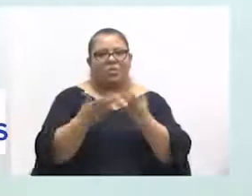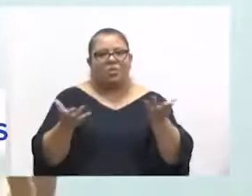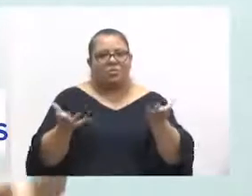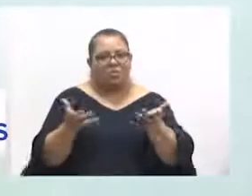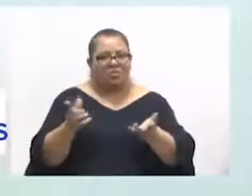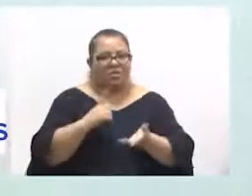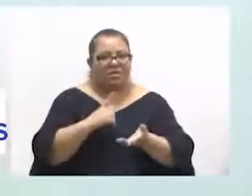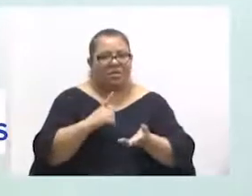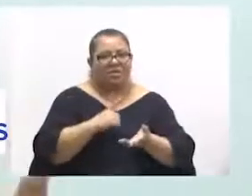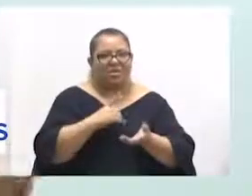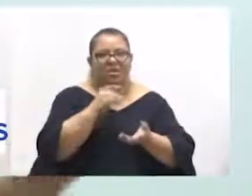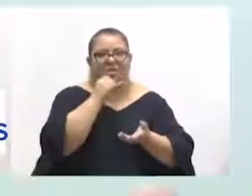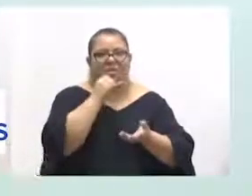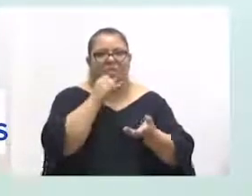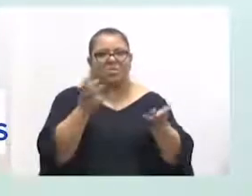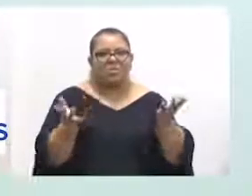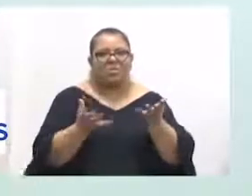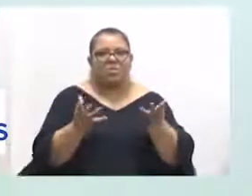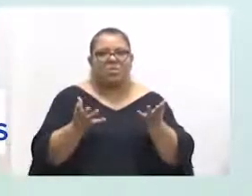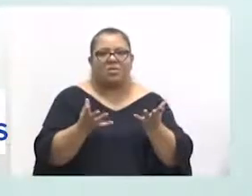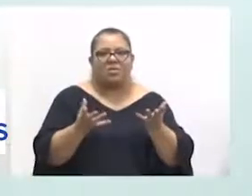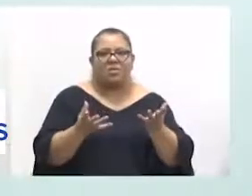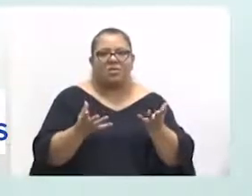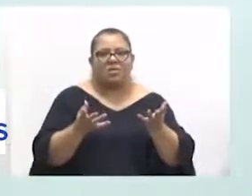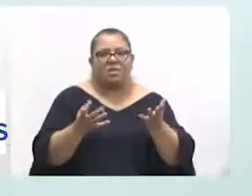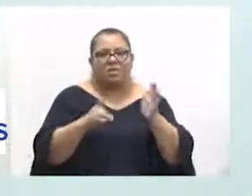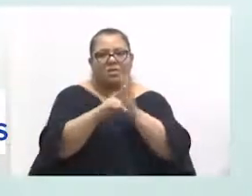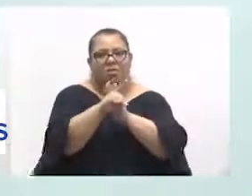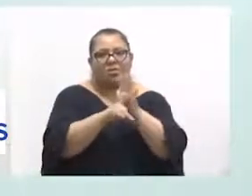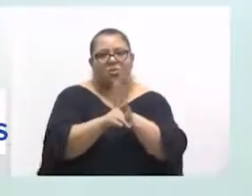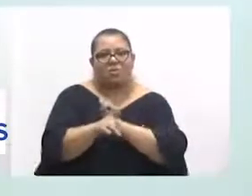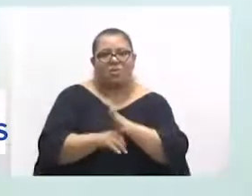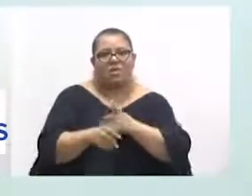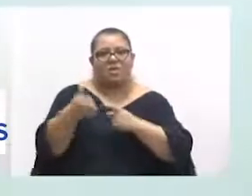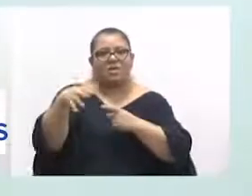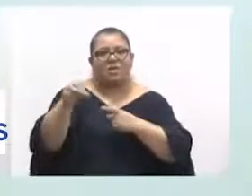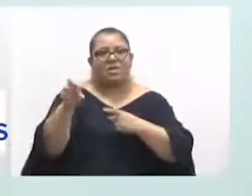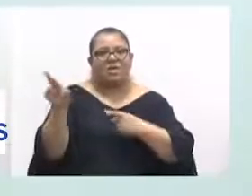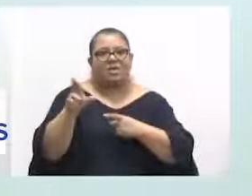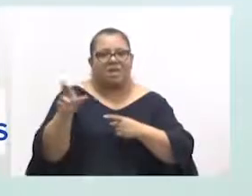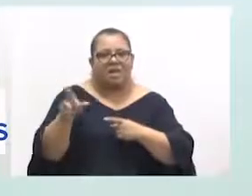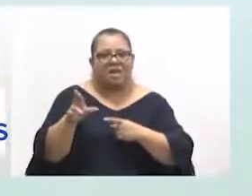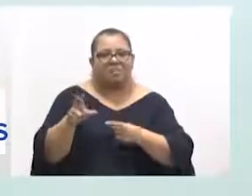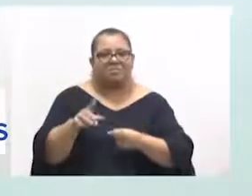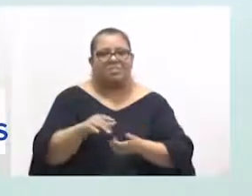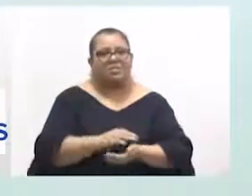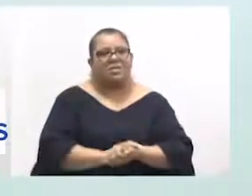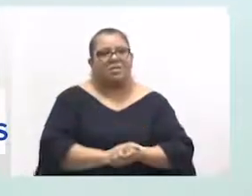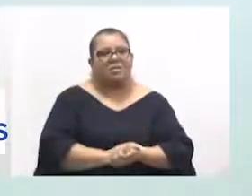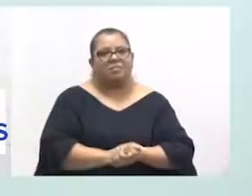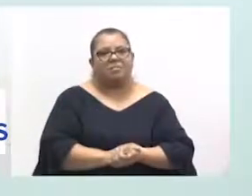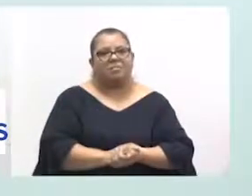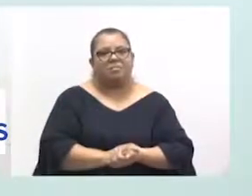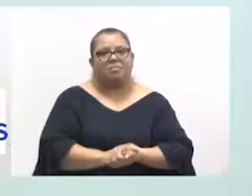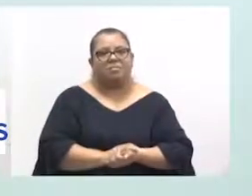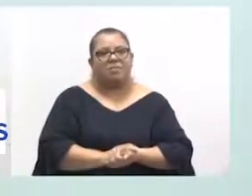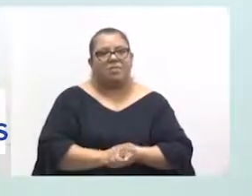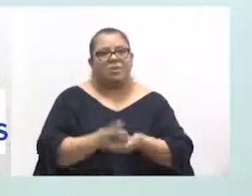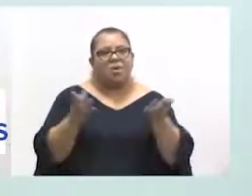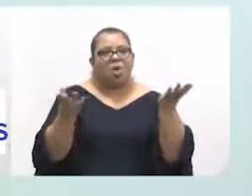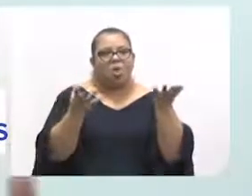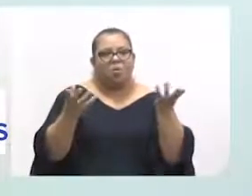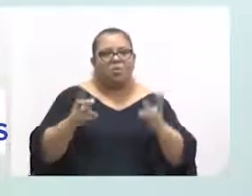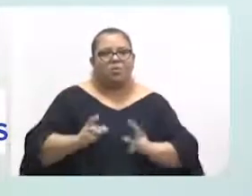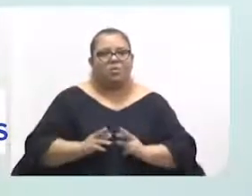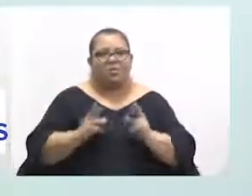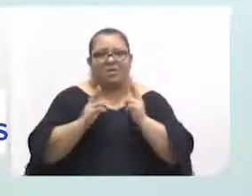Hoje, uma consulta, por exemplo, é R$10,00 uma ficha. Uma consulta oncológica,